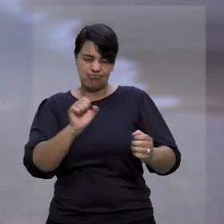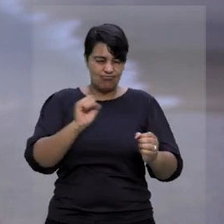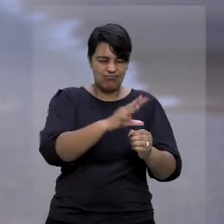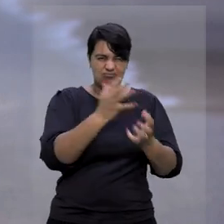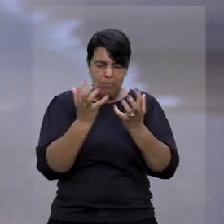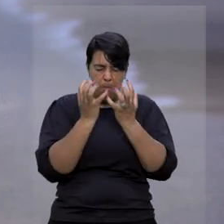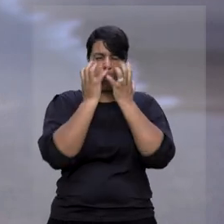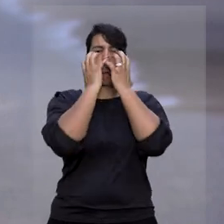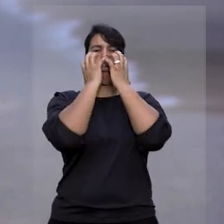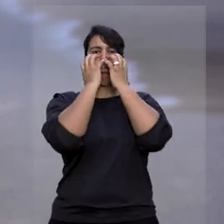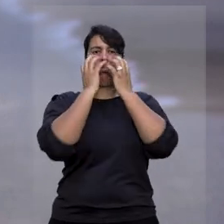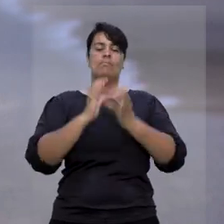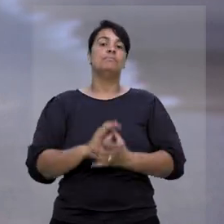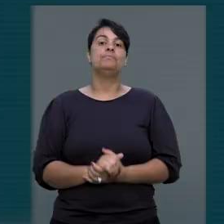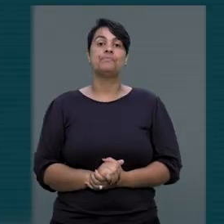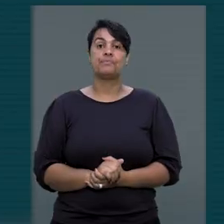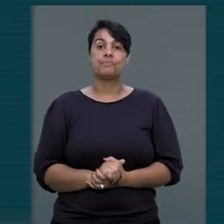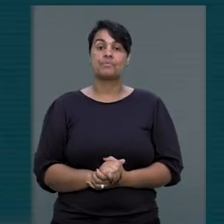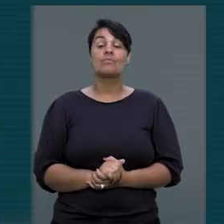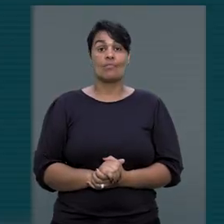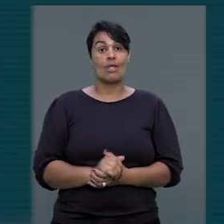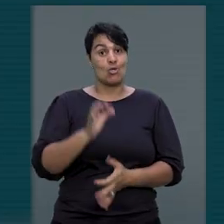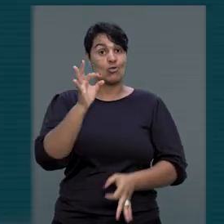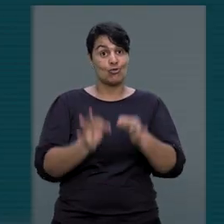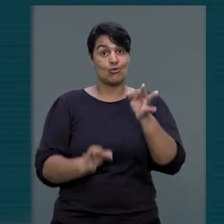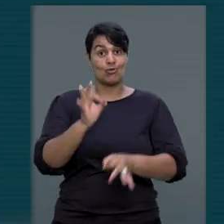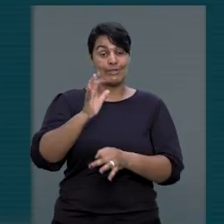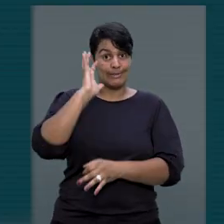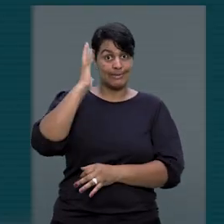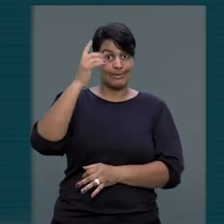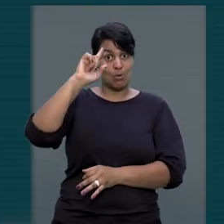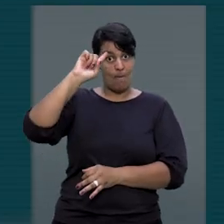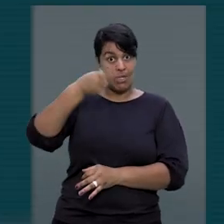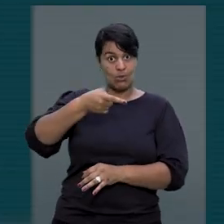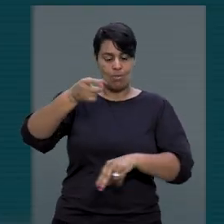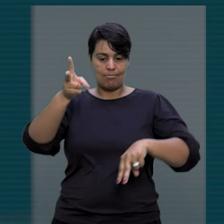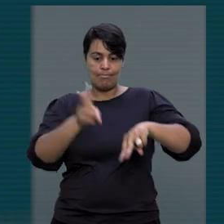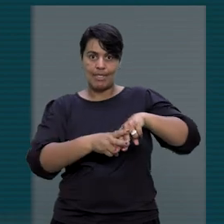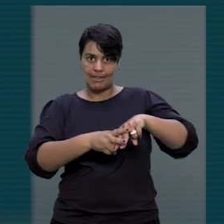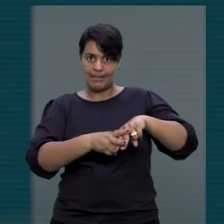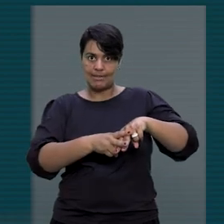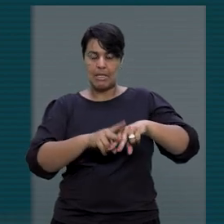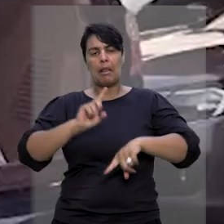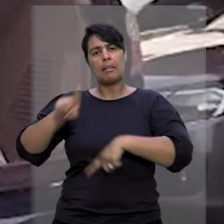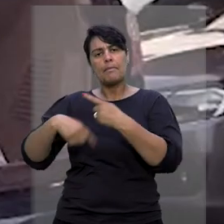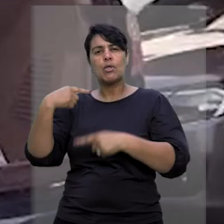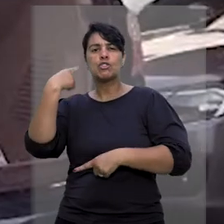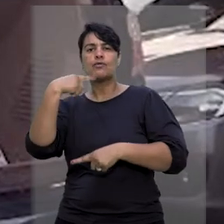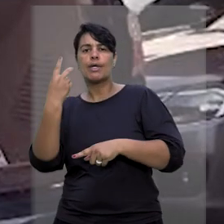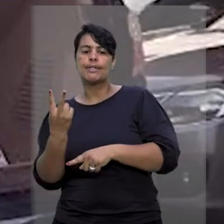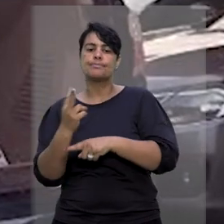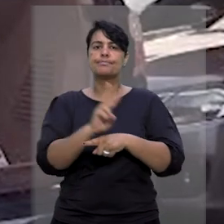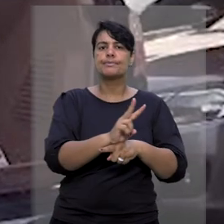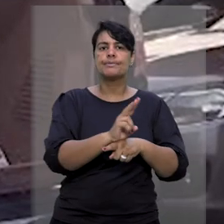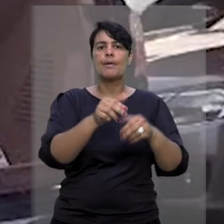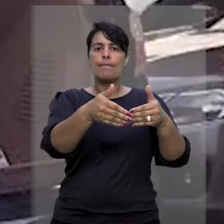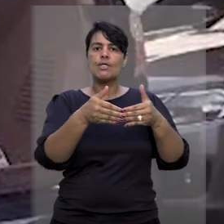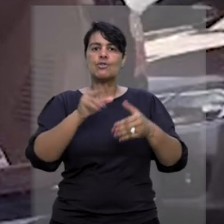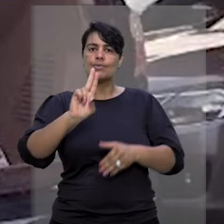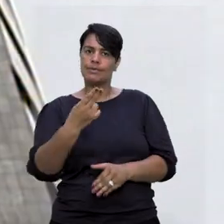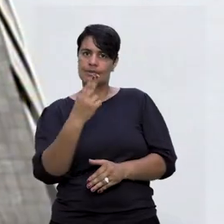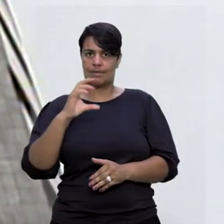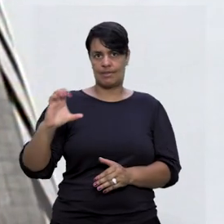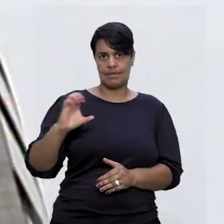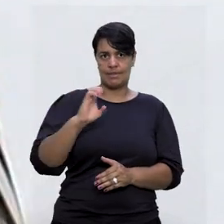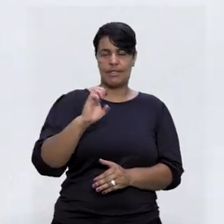de pimenta e gás lacrimogênio. O juiz de primeiro grau decretou a prisão preventiva e a defesa contestou a decisão em habeas